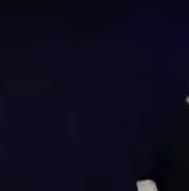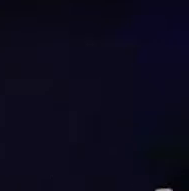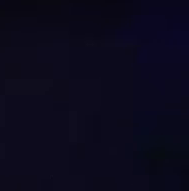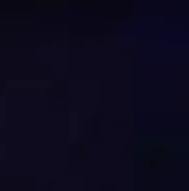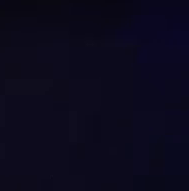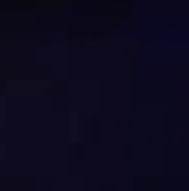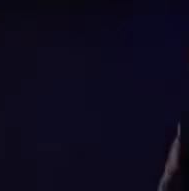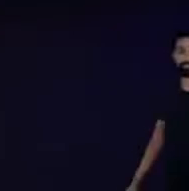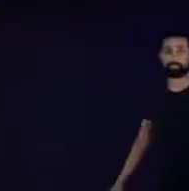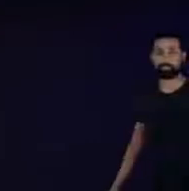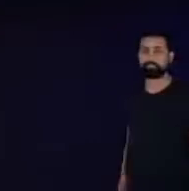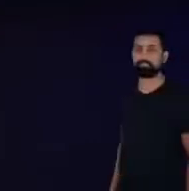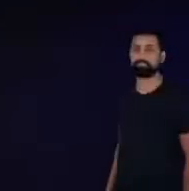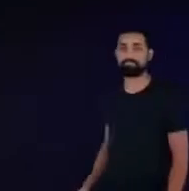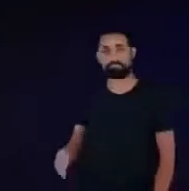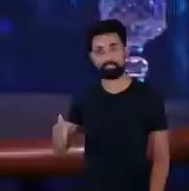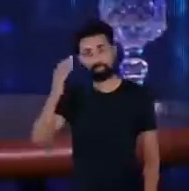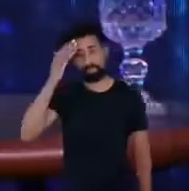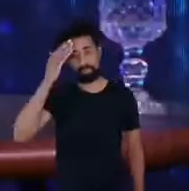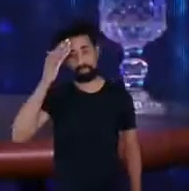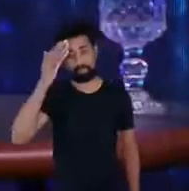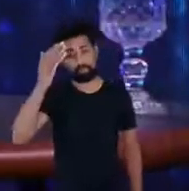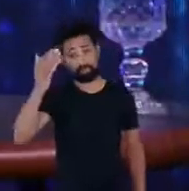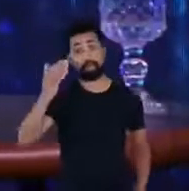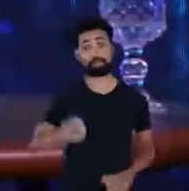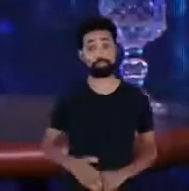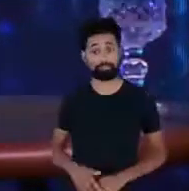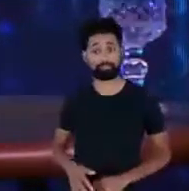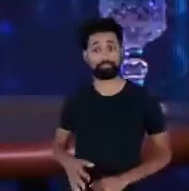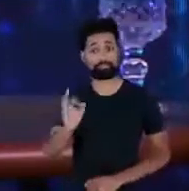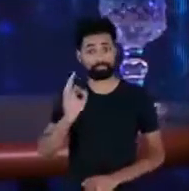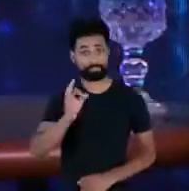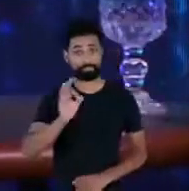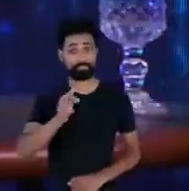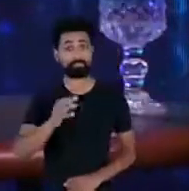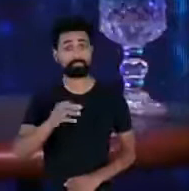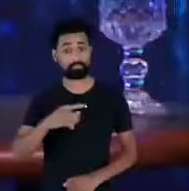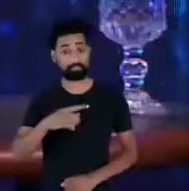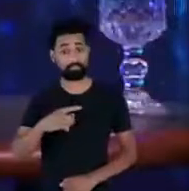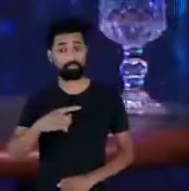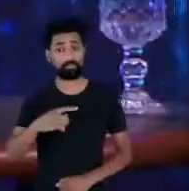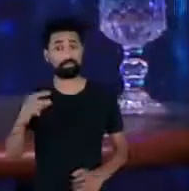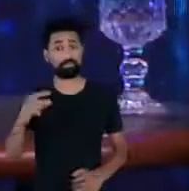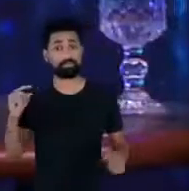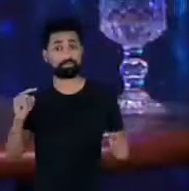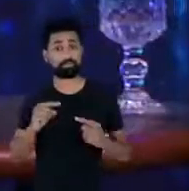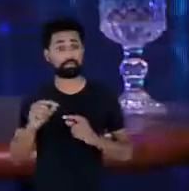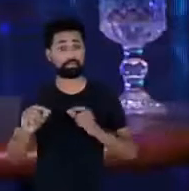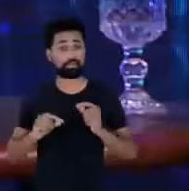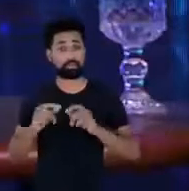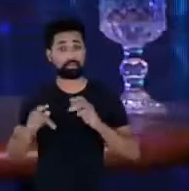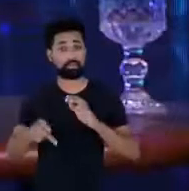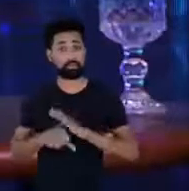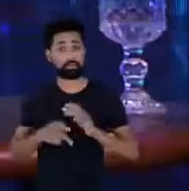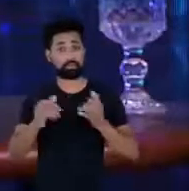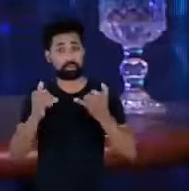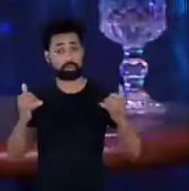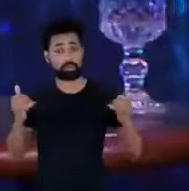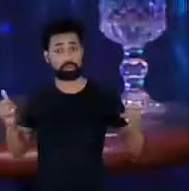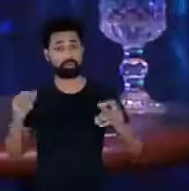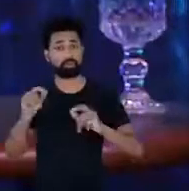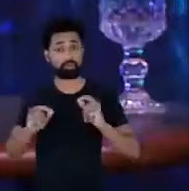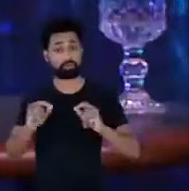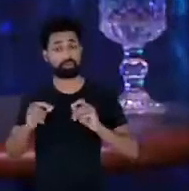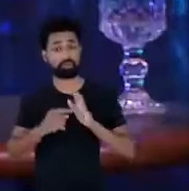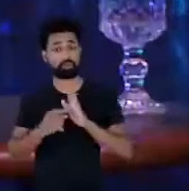obrigado Elvira sem sombra de dúvida a gente tem muita convicção de que o FG Energia ele de fato ele traz